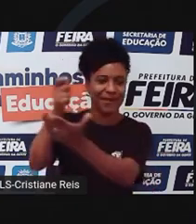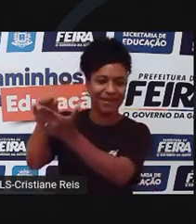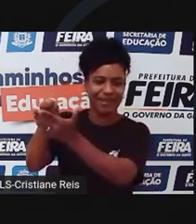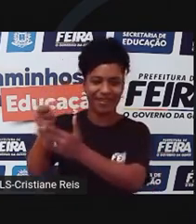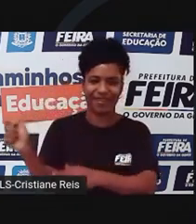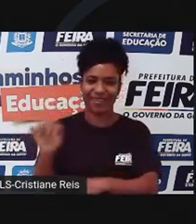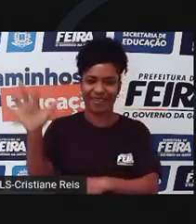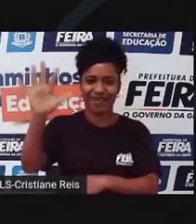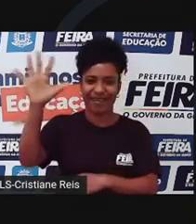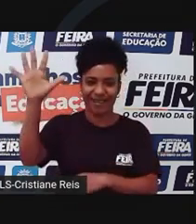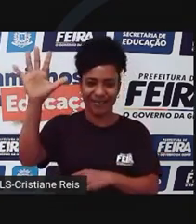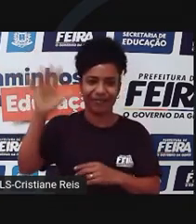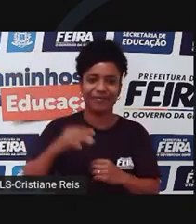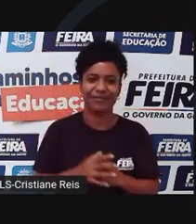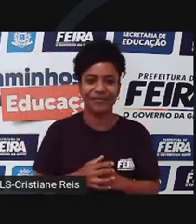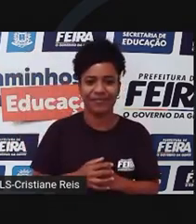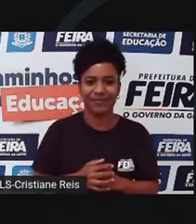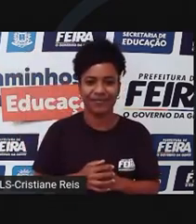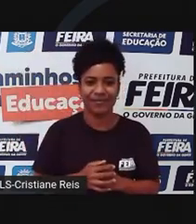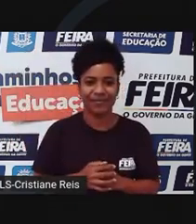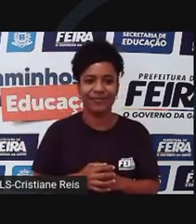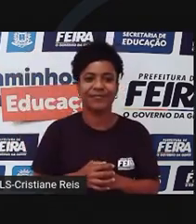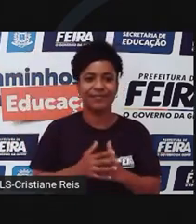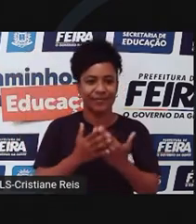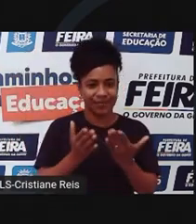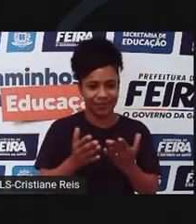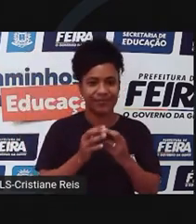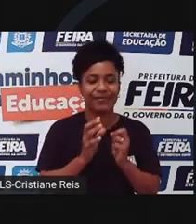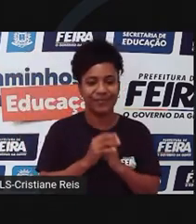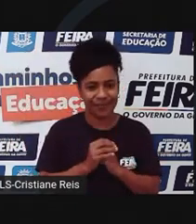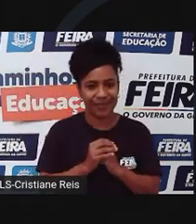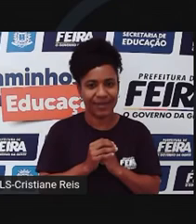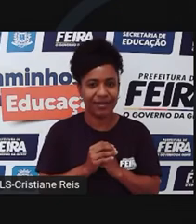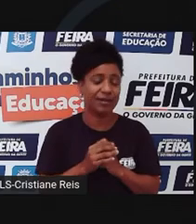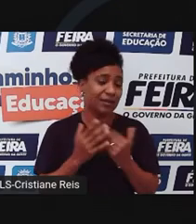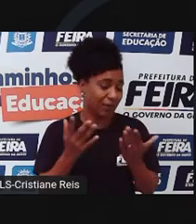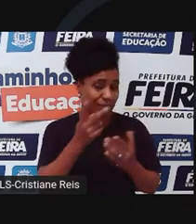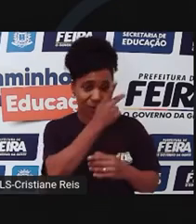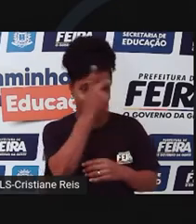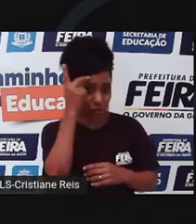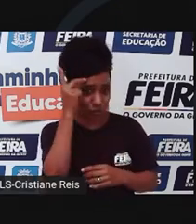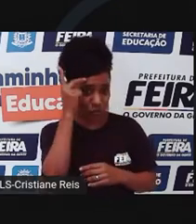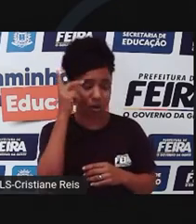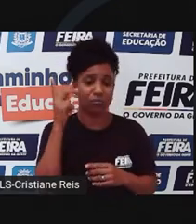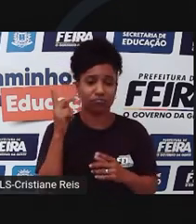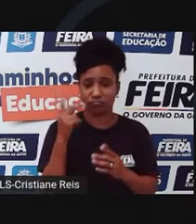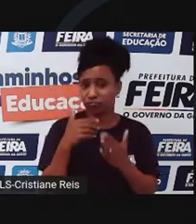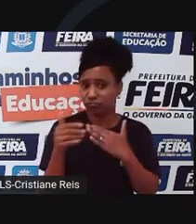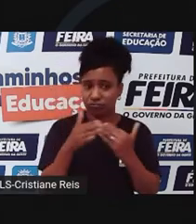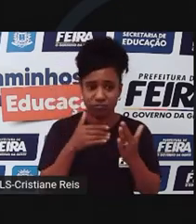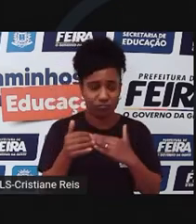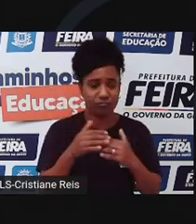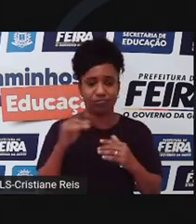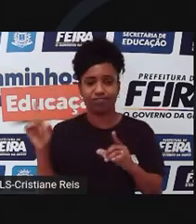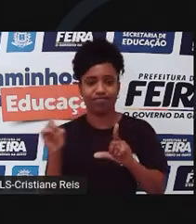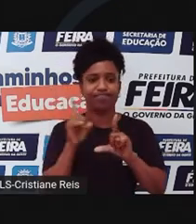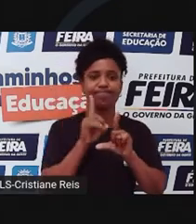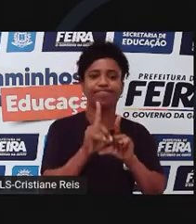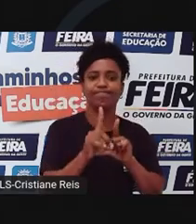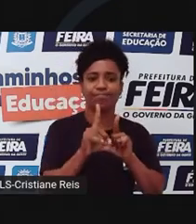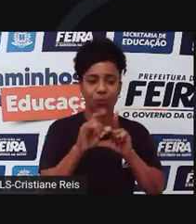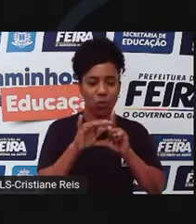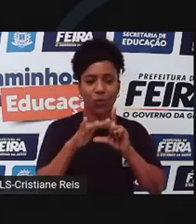foto numa revista. Na verdade, qualquer pessoa pode ser um influenciador. Qualquer pessoa pode assumir esse papel de